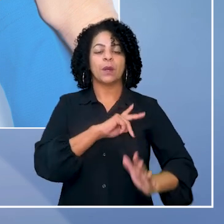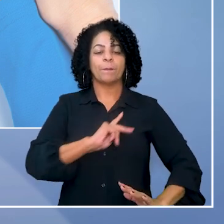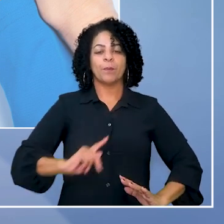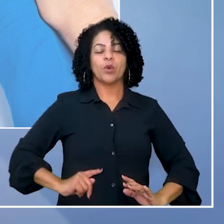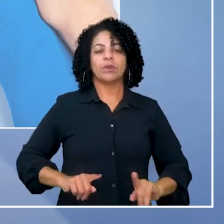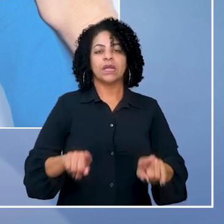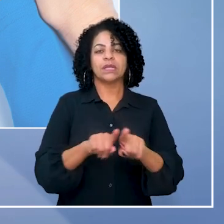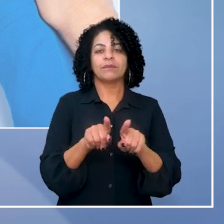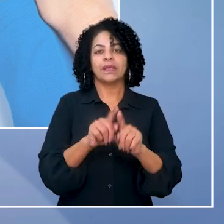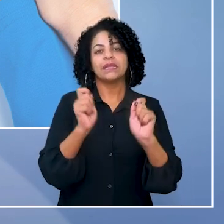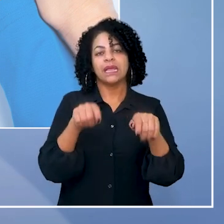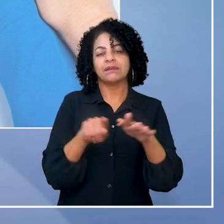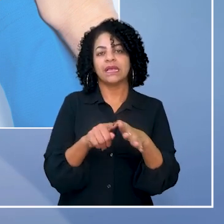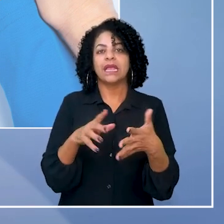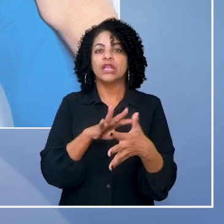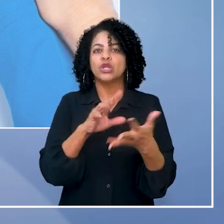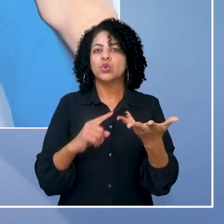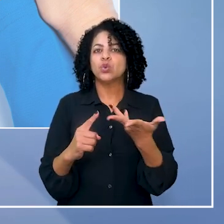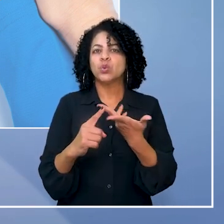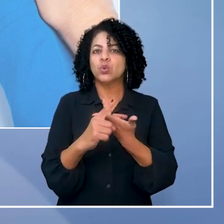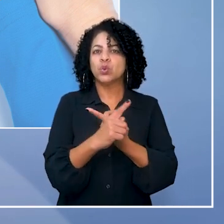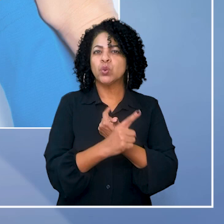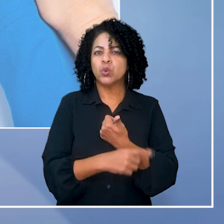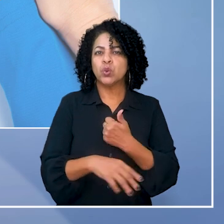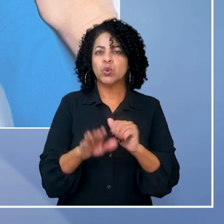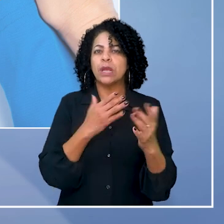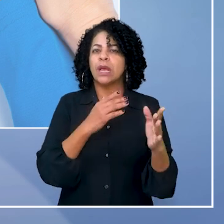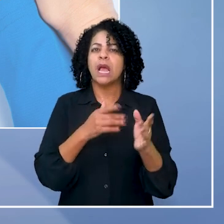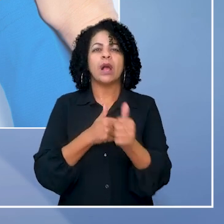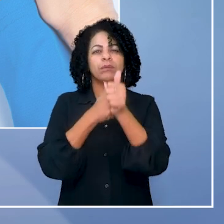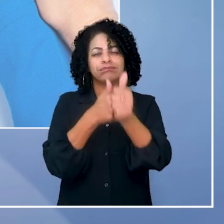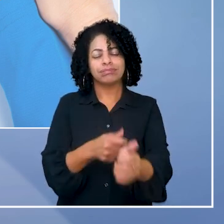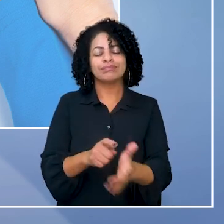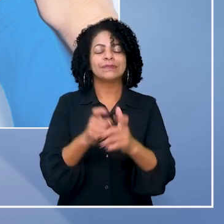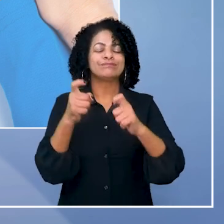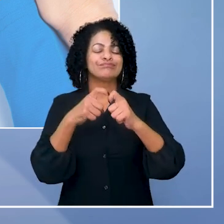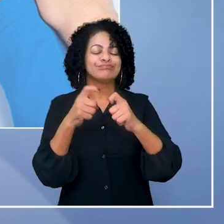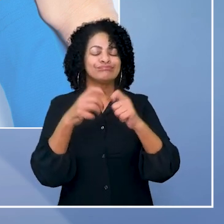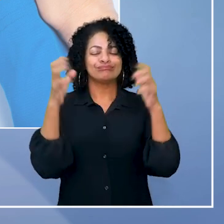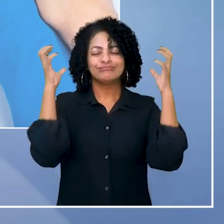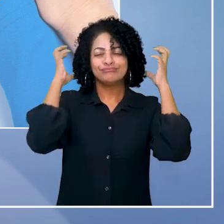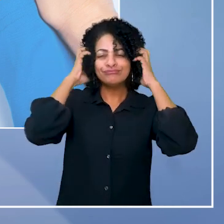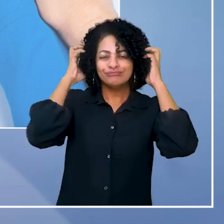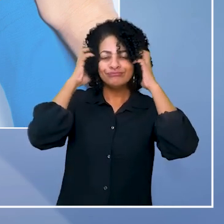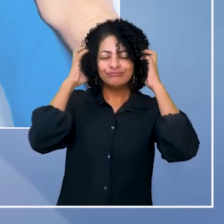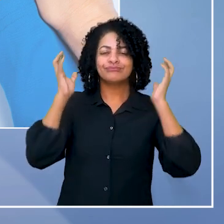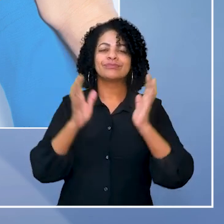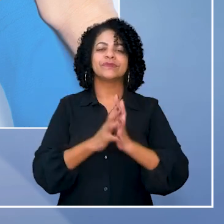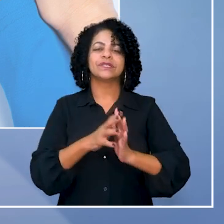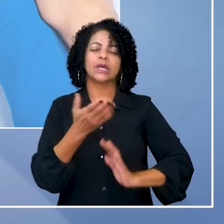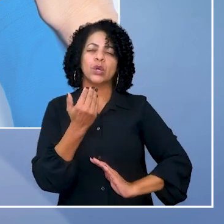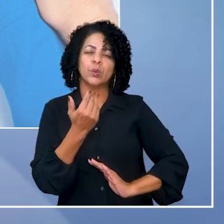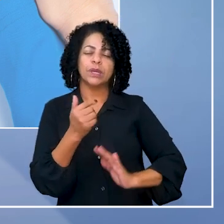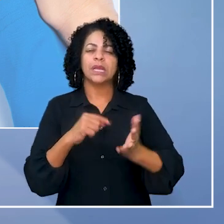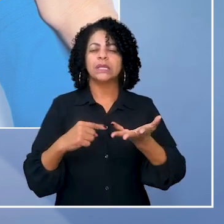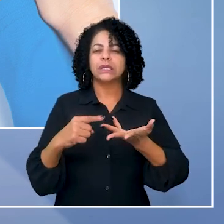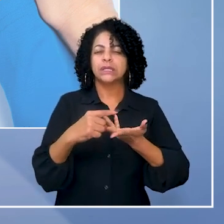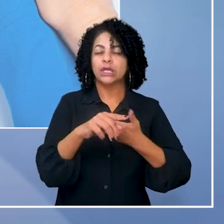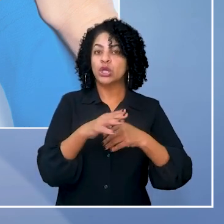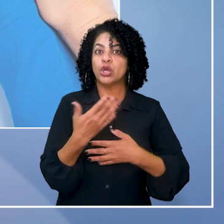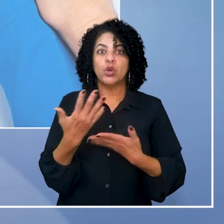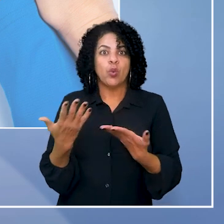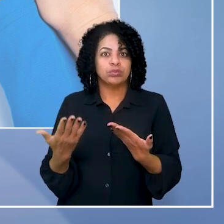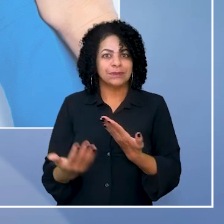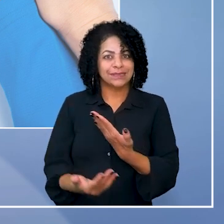saúde, incluindo diagnóstico precoce, acompanhamento médico, psicológico, fonoaudiológico, nutricional,